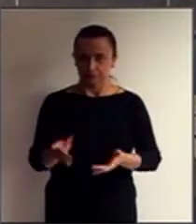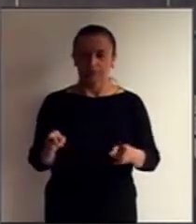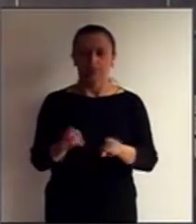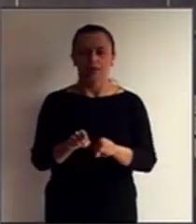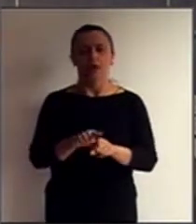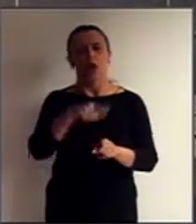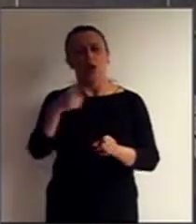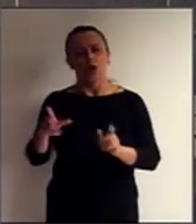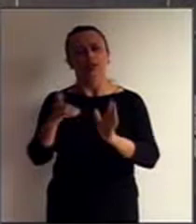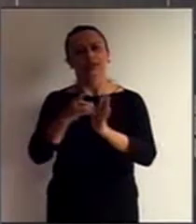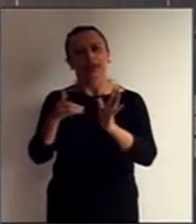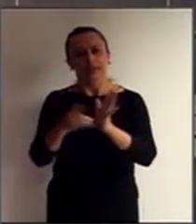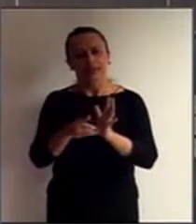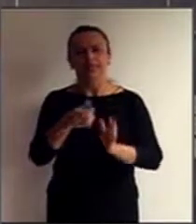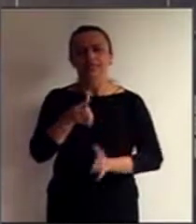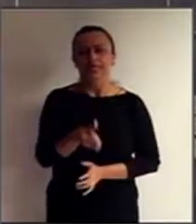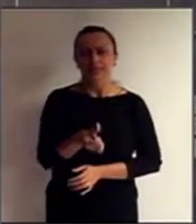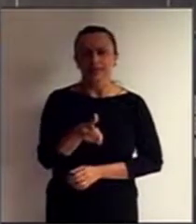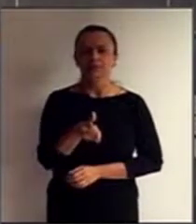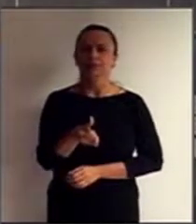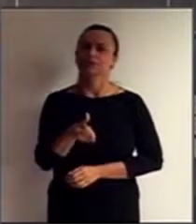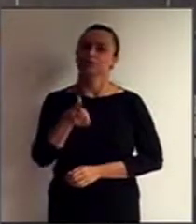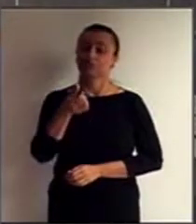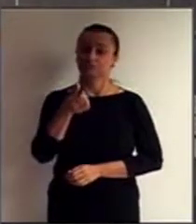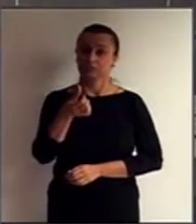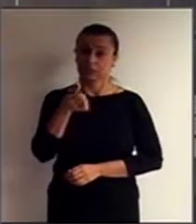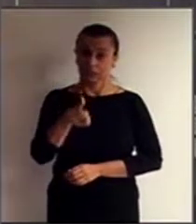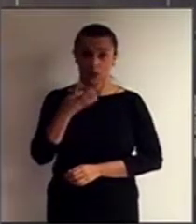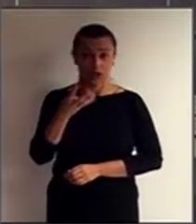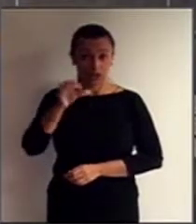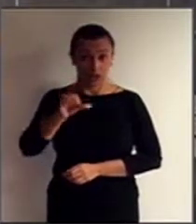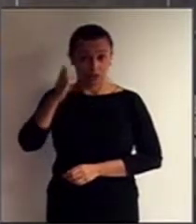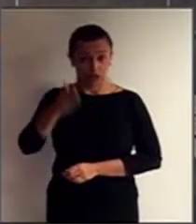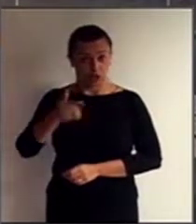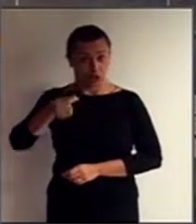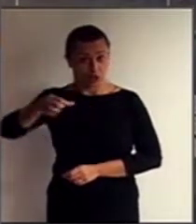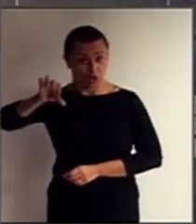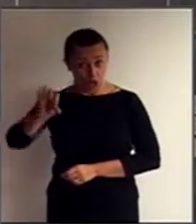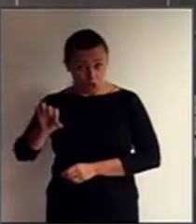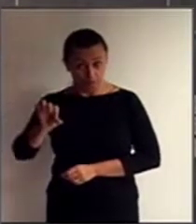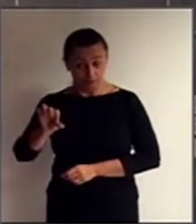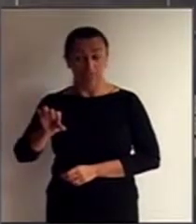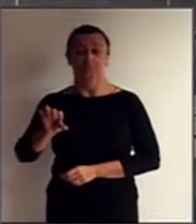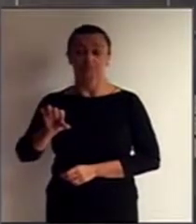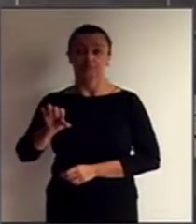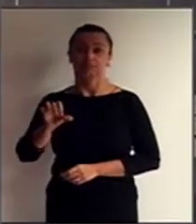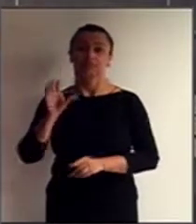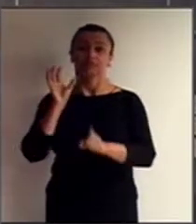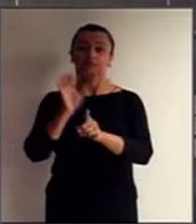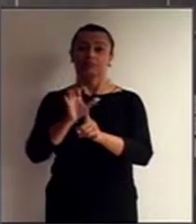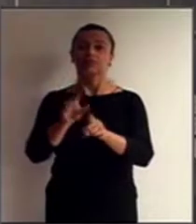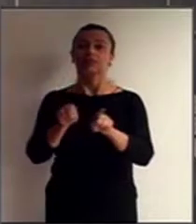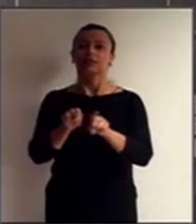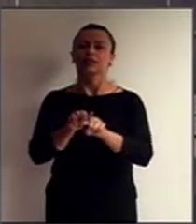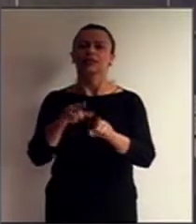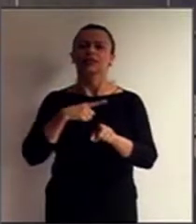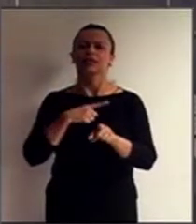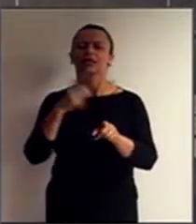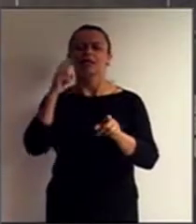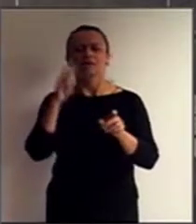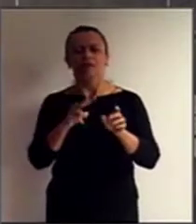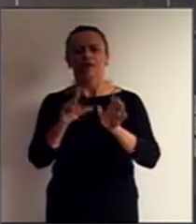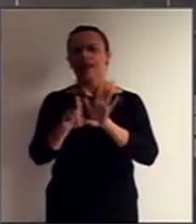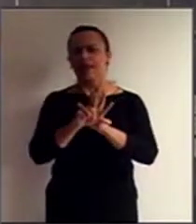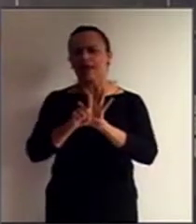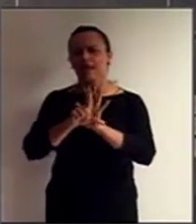Decreto 6.949 de 2009, implicando, necessariamente, na adoção de medidas legais